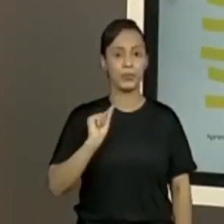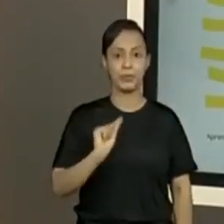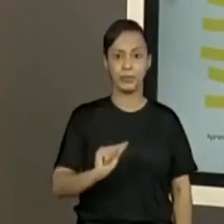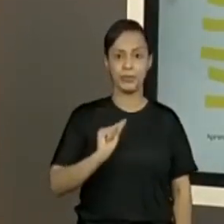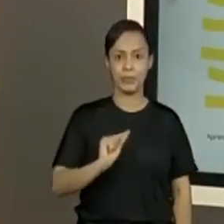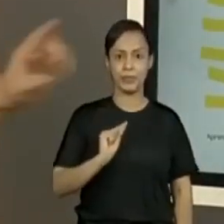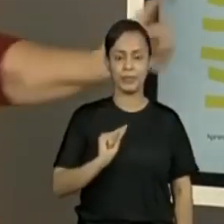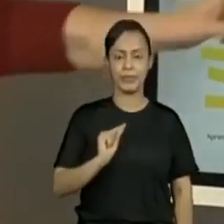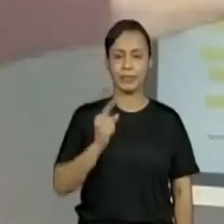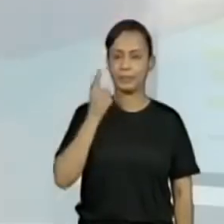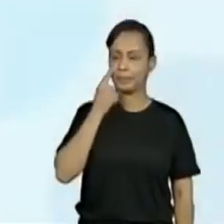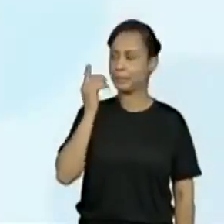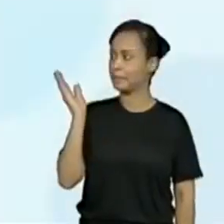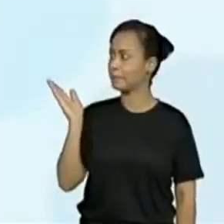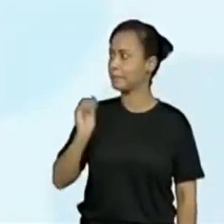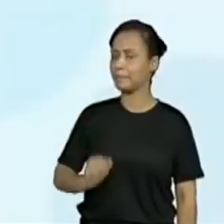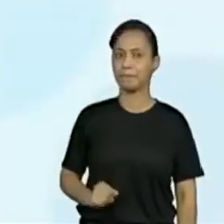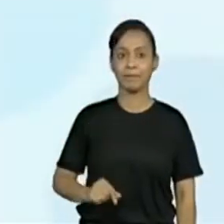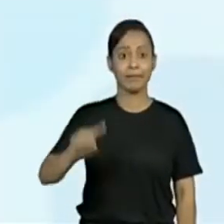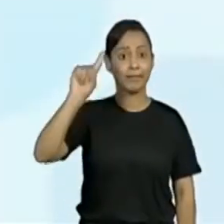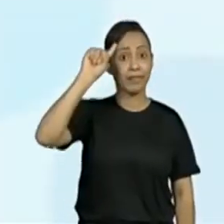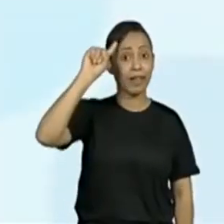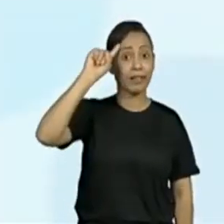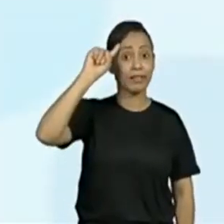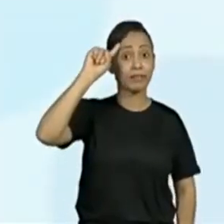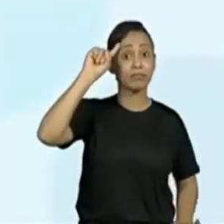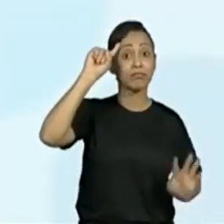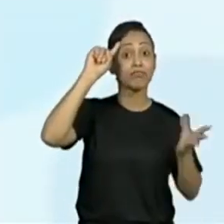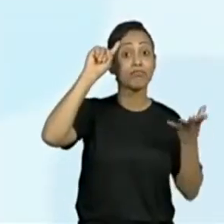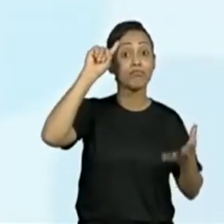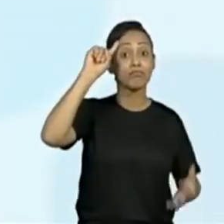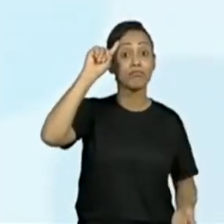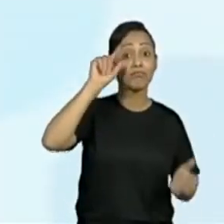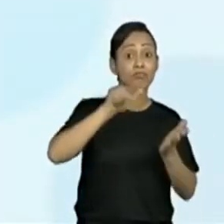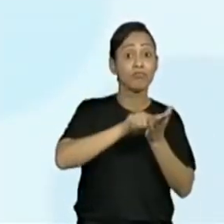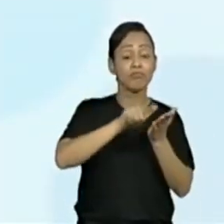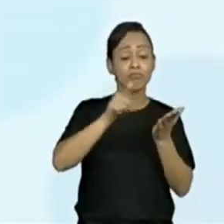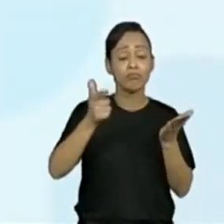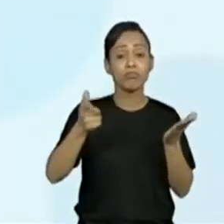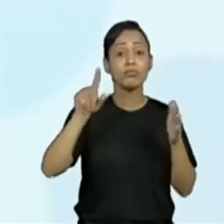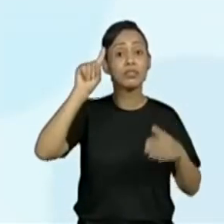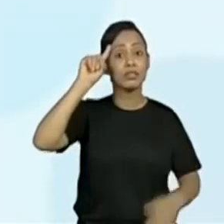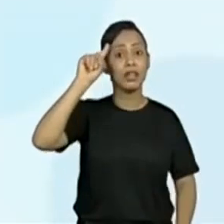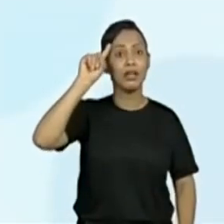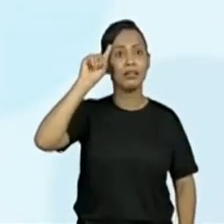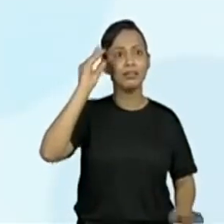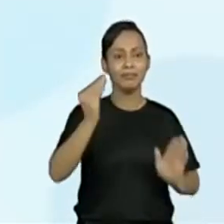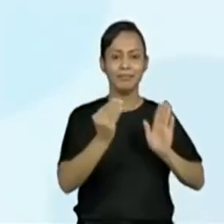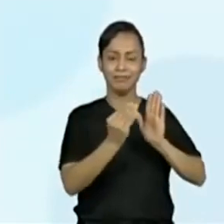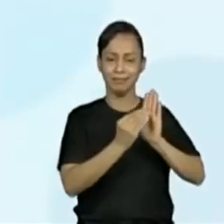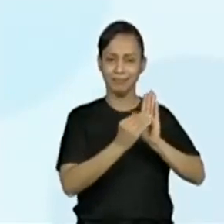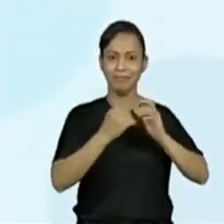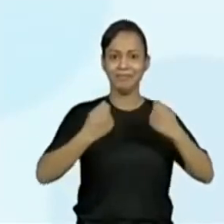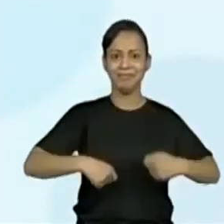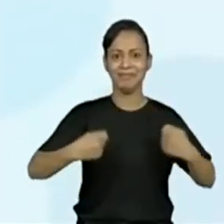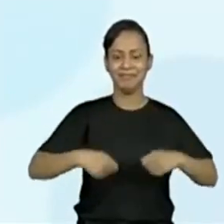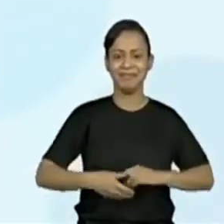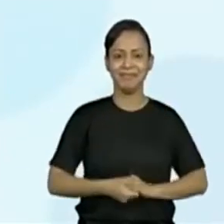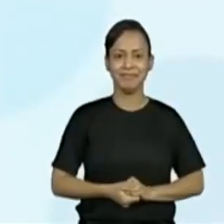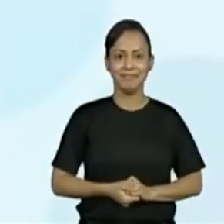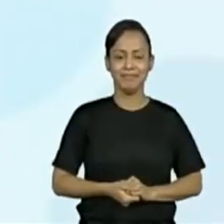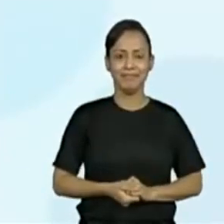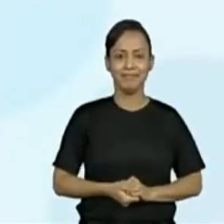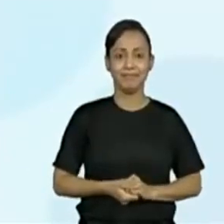marcar bastante, é isso aqui, ó. A data que acontece. Certo? Certo, professora. Agora, vamos para a nossa